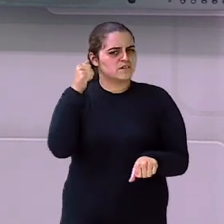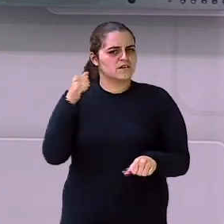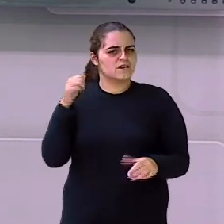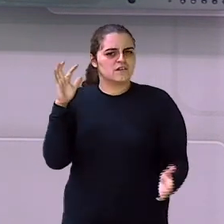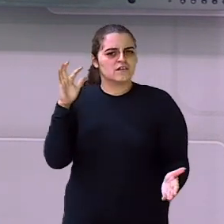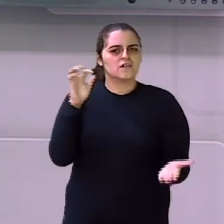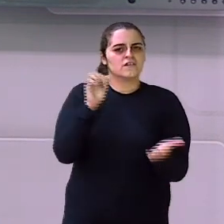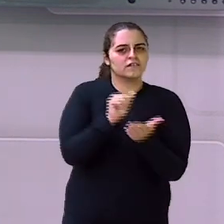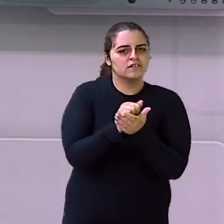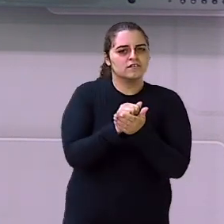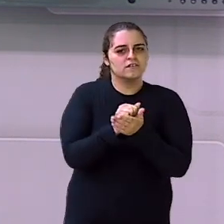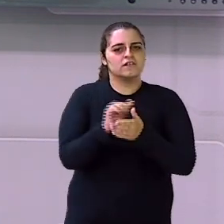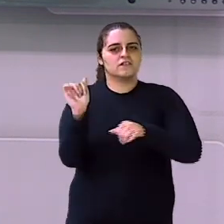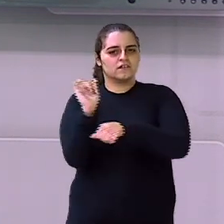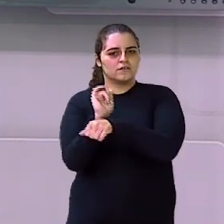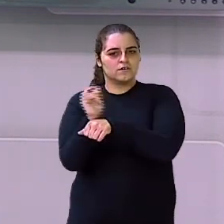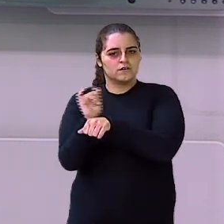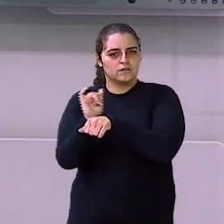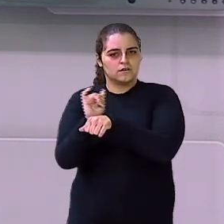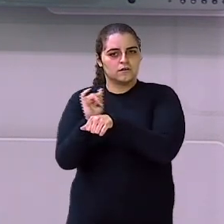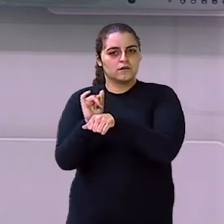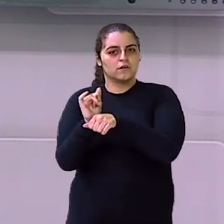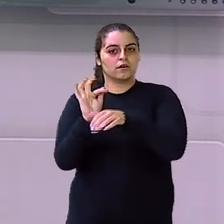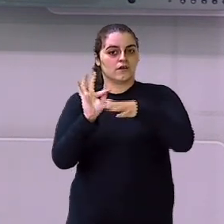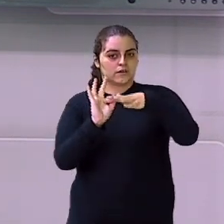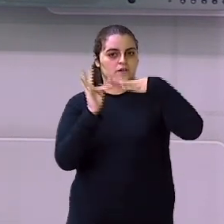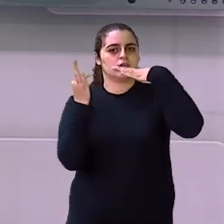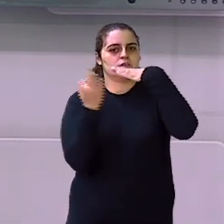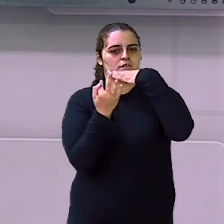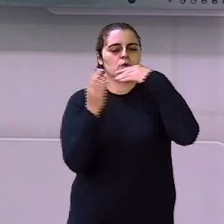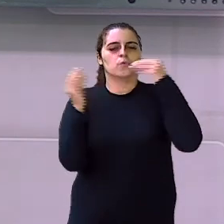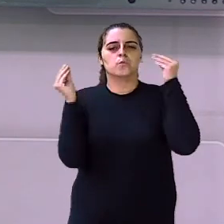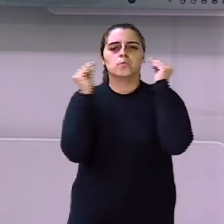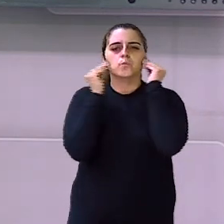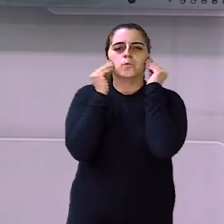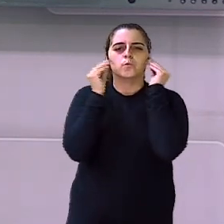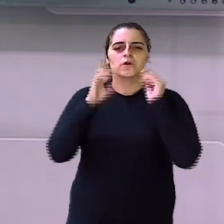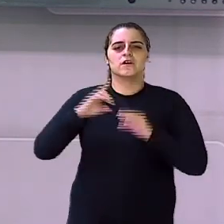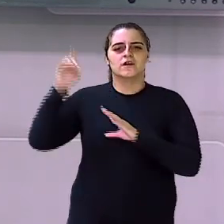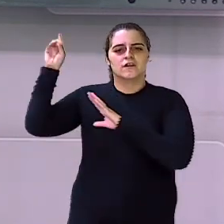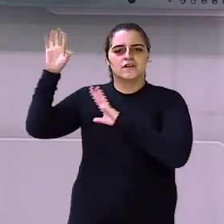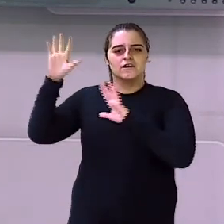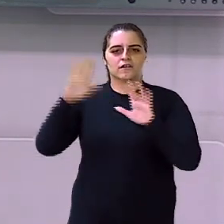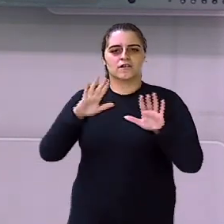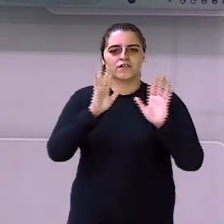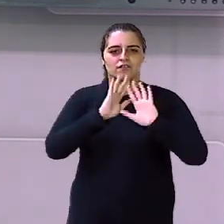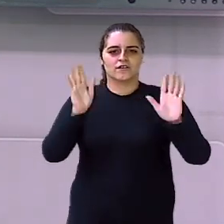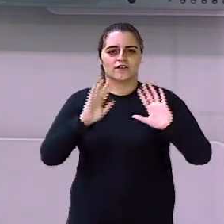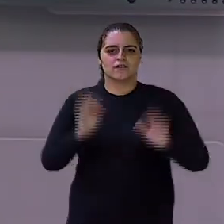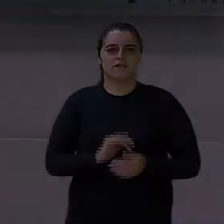canal Do YouTube E as nossas mídias sociais Fiquem com Deus Até a próxima aula